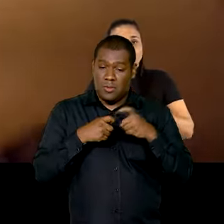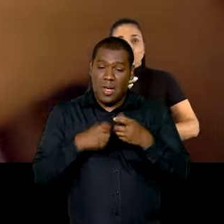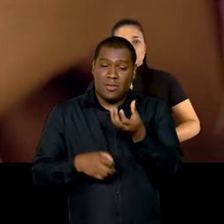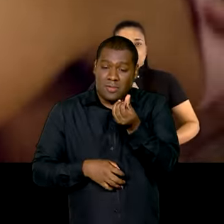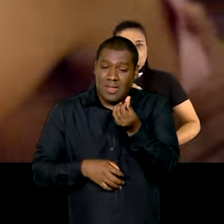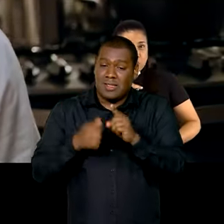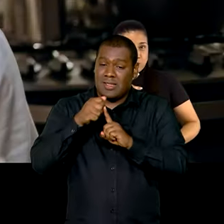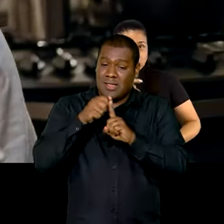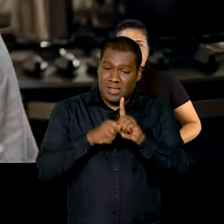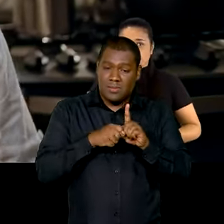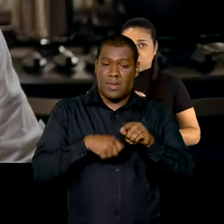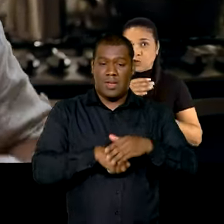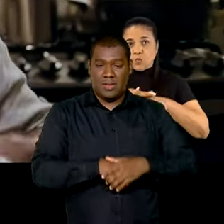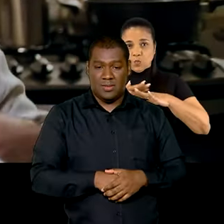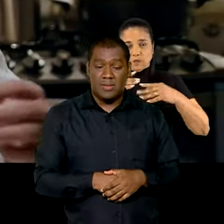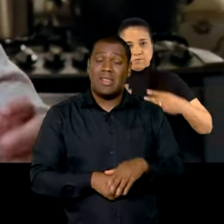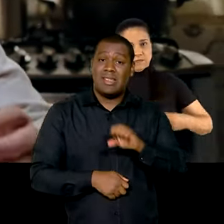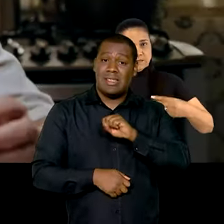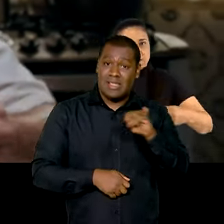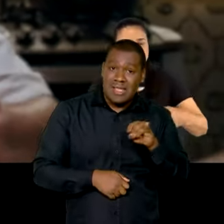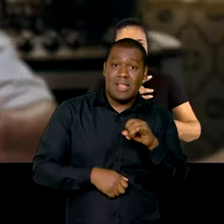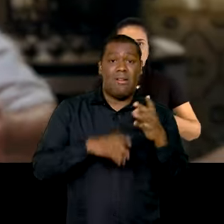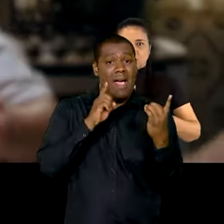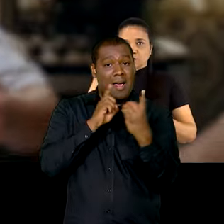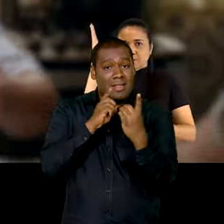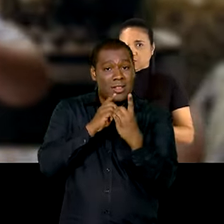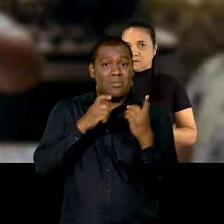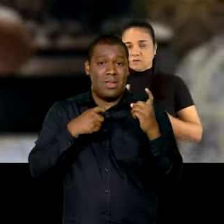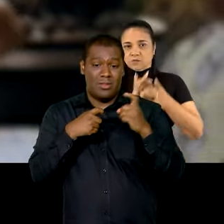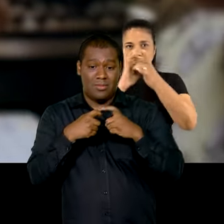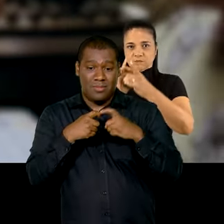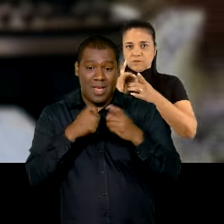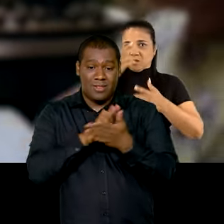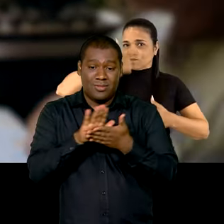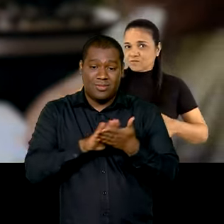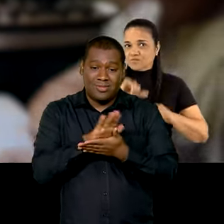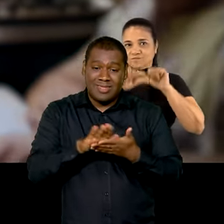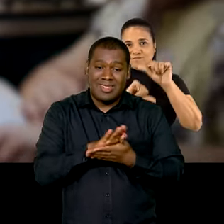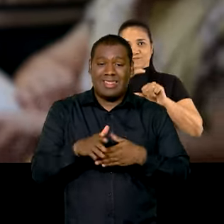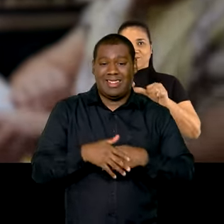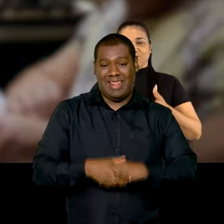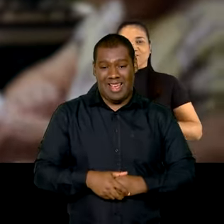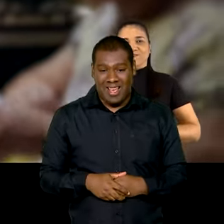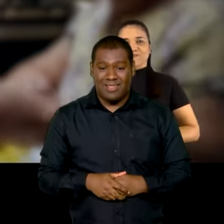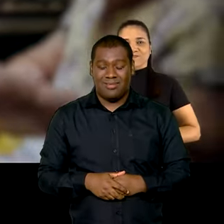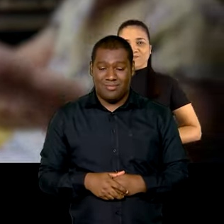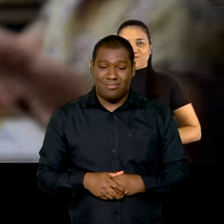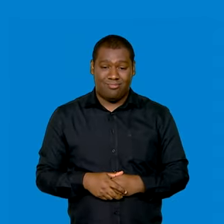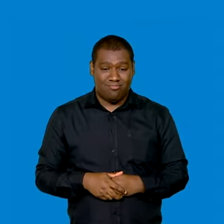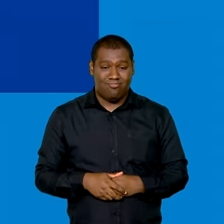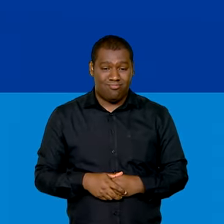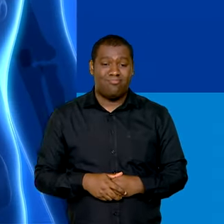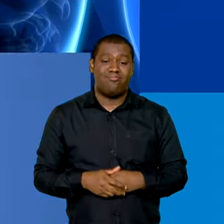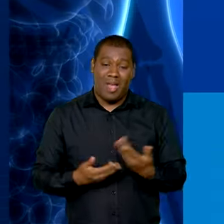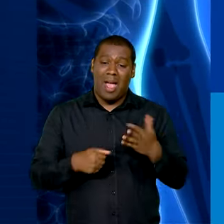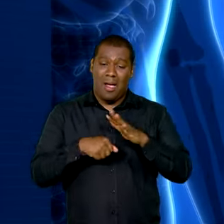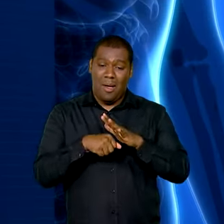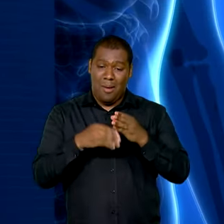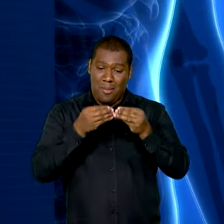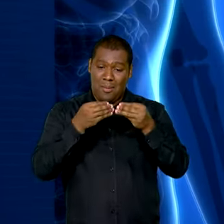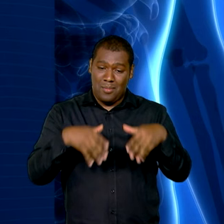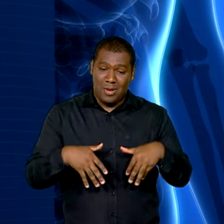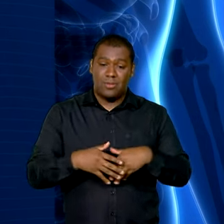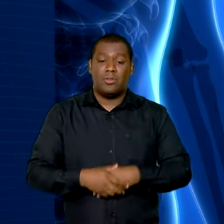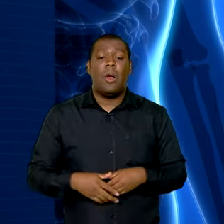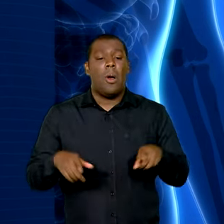tratamento pode resultar em complicações ou mesmo no desenvolvimento de resistência aos medicamentos. E atenção aos